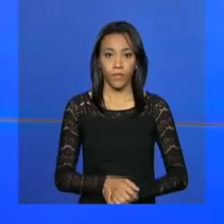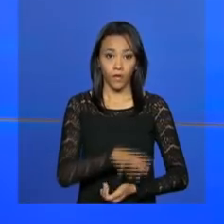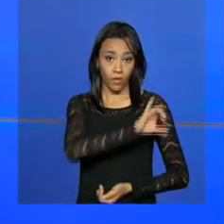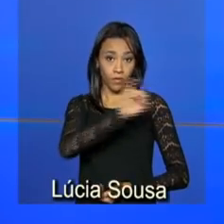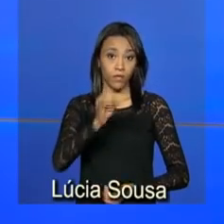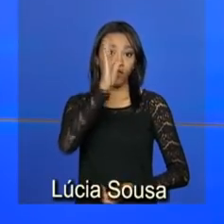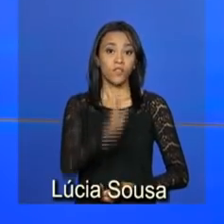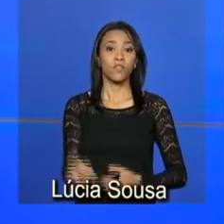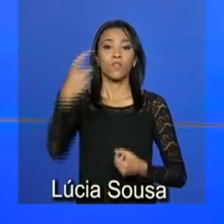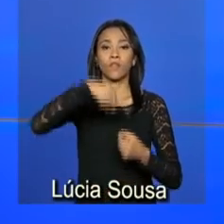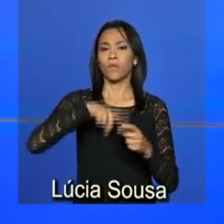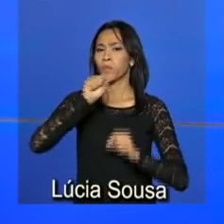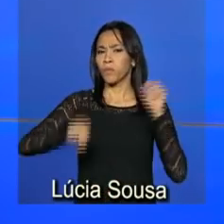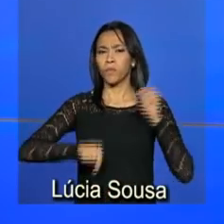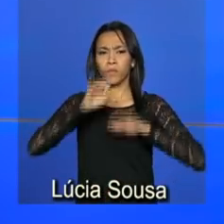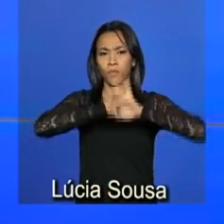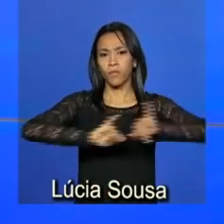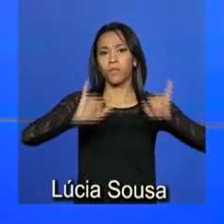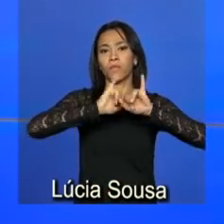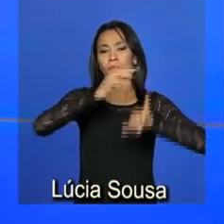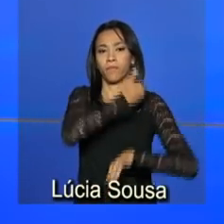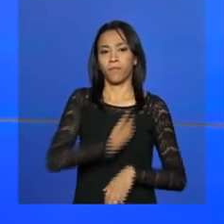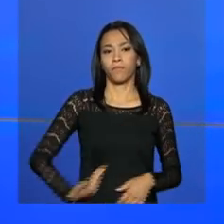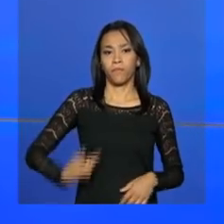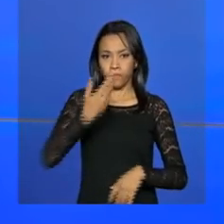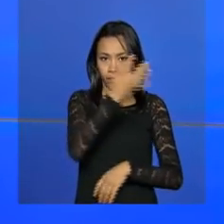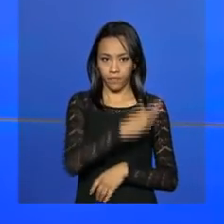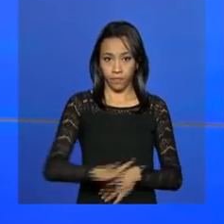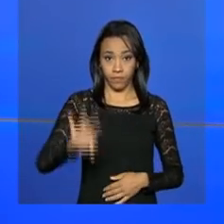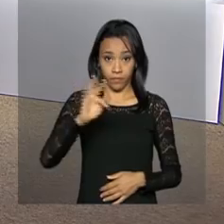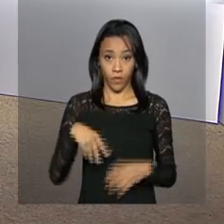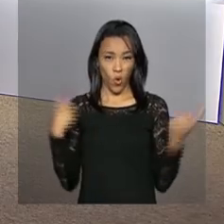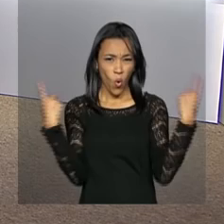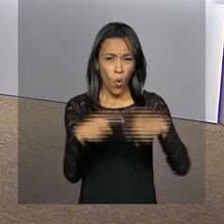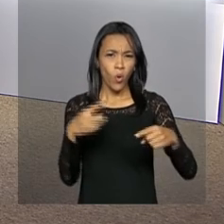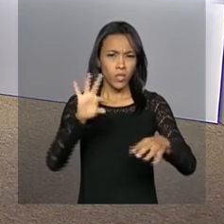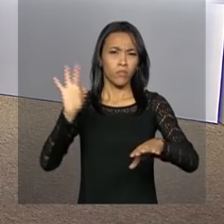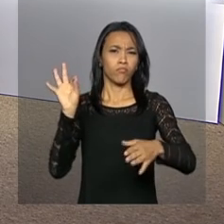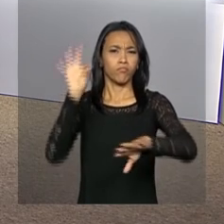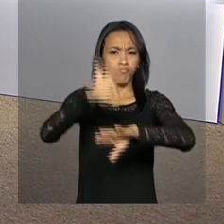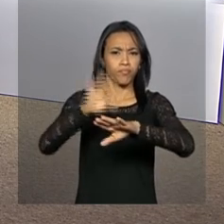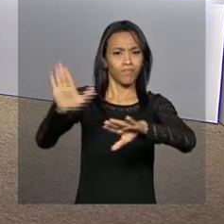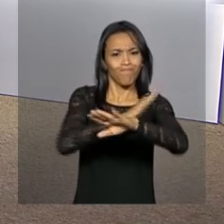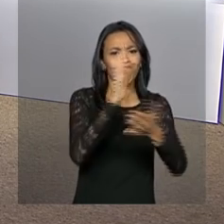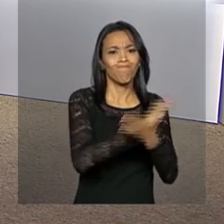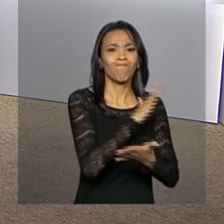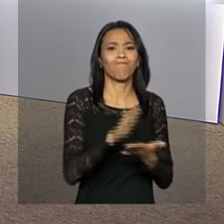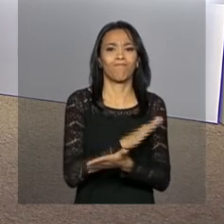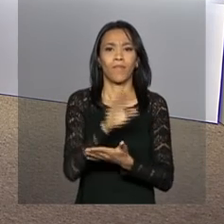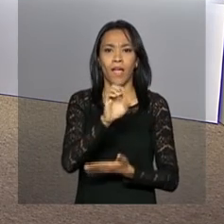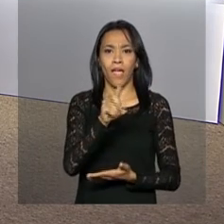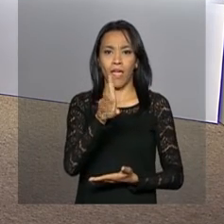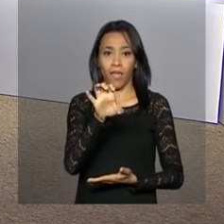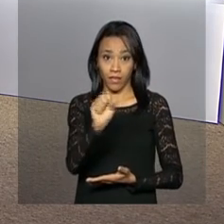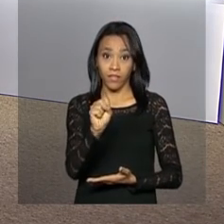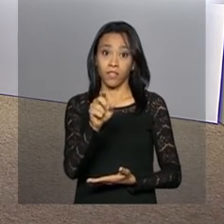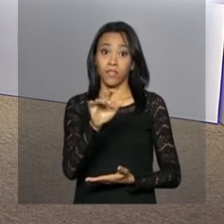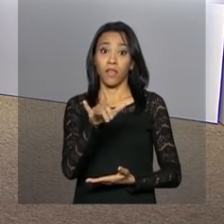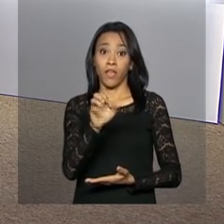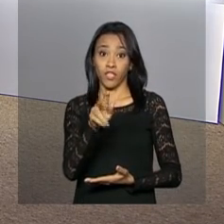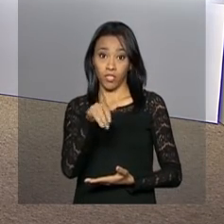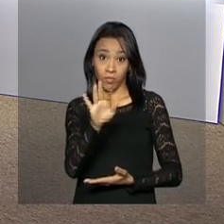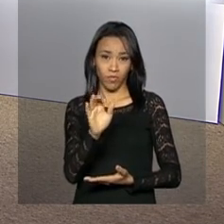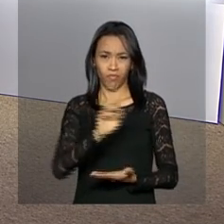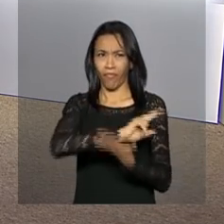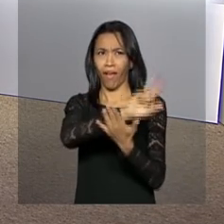Olá, estamos de volta com as notícias do Governo Federal. O combate ao Aedes aegypti continua em várias frentes em